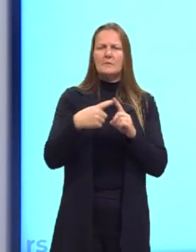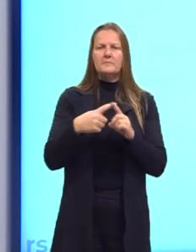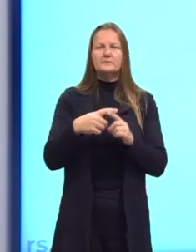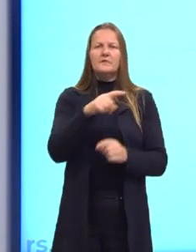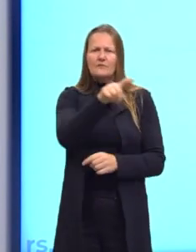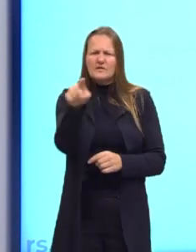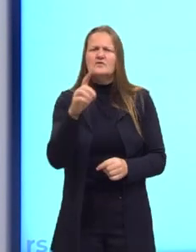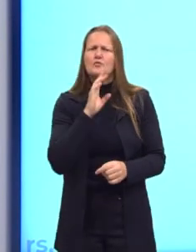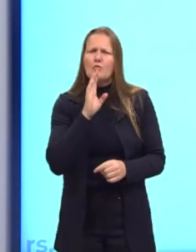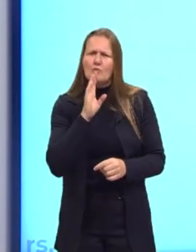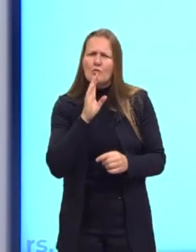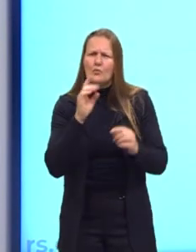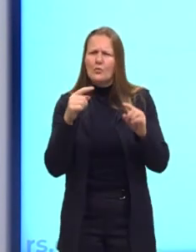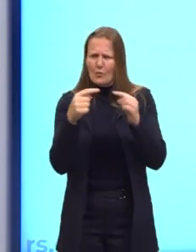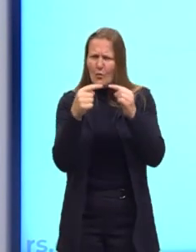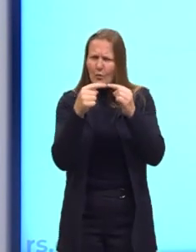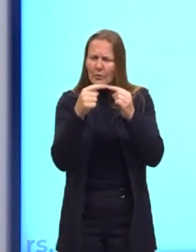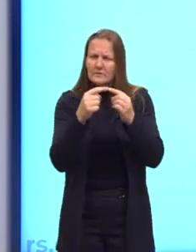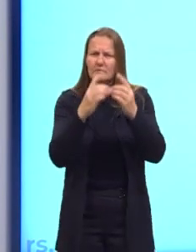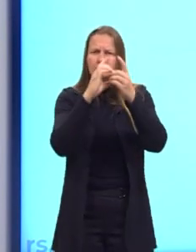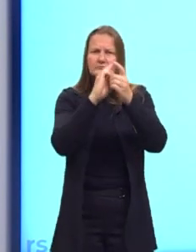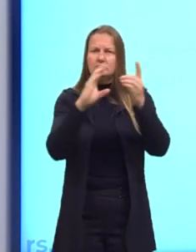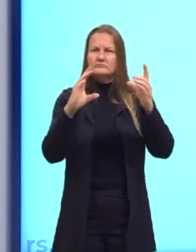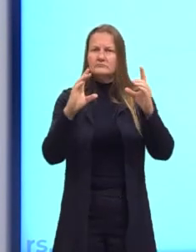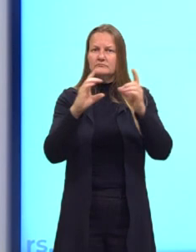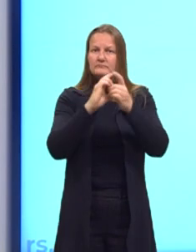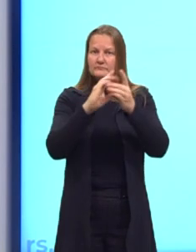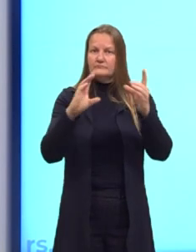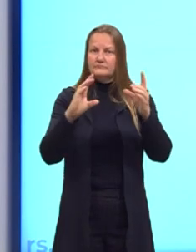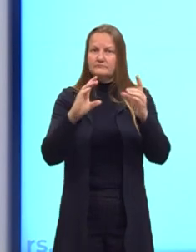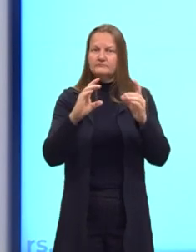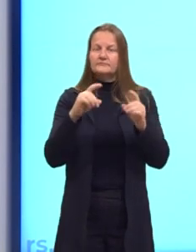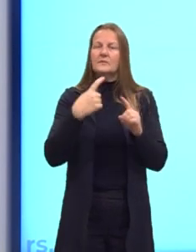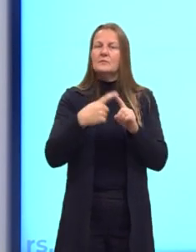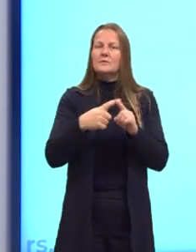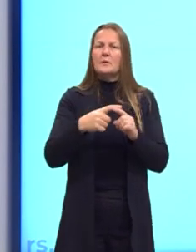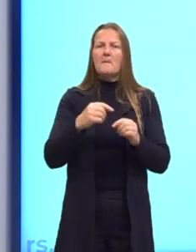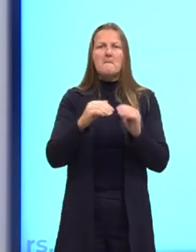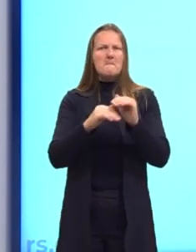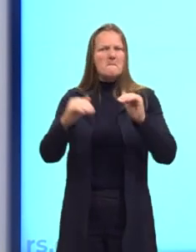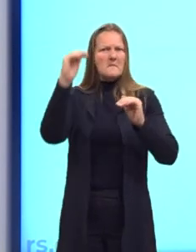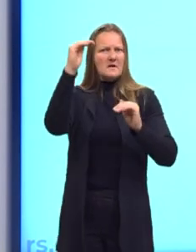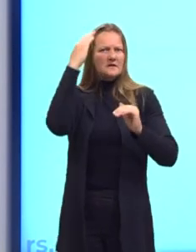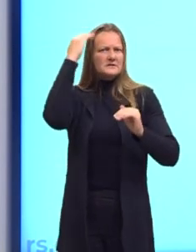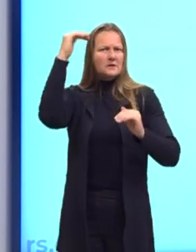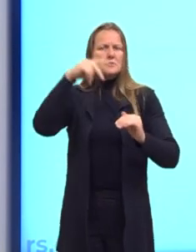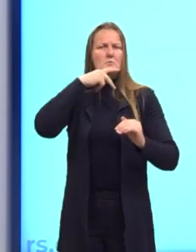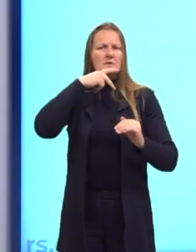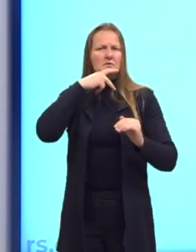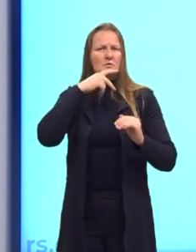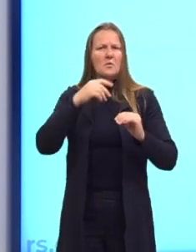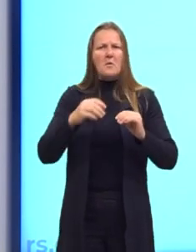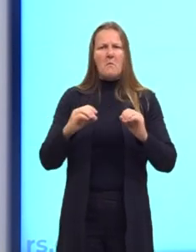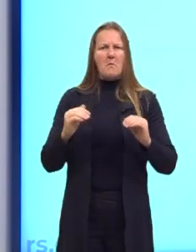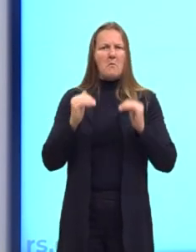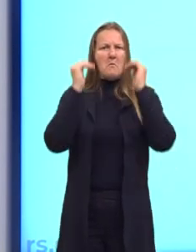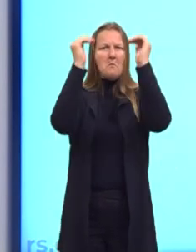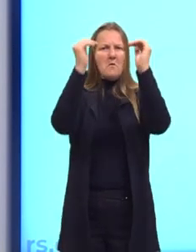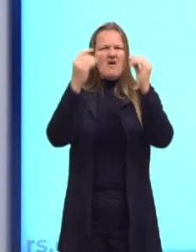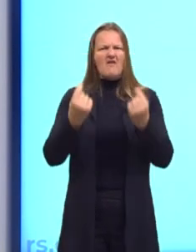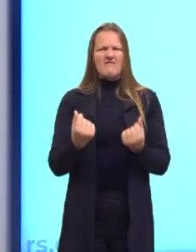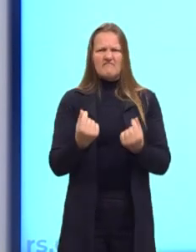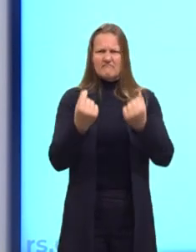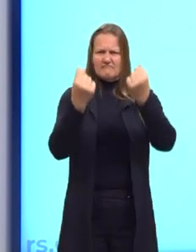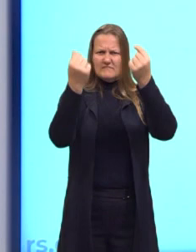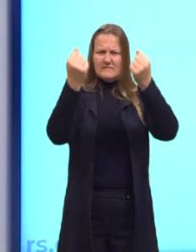democracia dos mais sábios de Platão tornou-se para os mais ricos da contemporaneidade? Vocês lembram, nós já